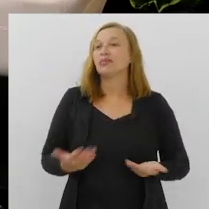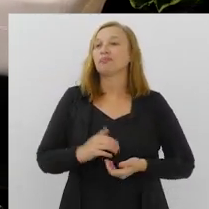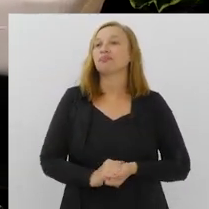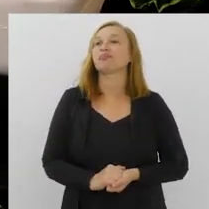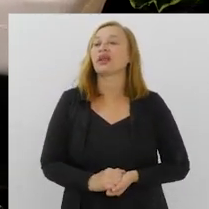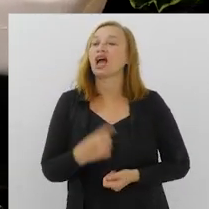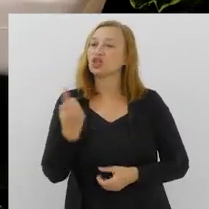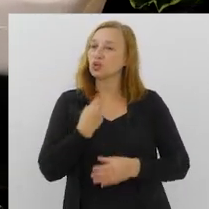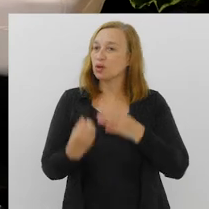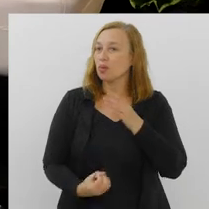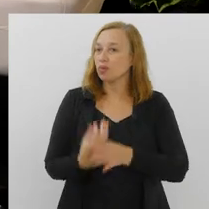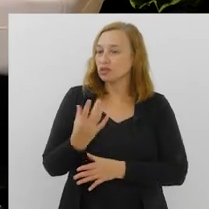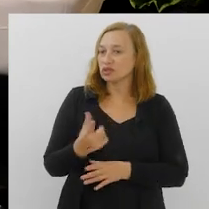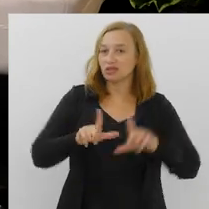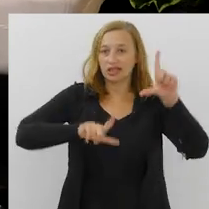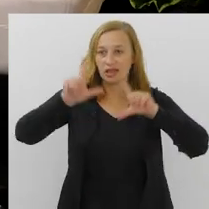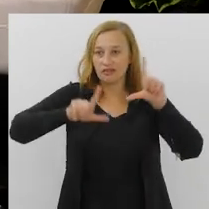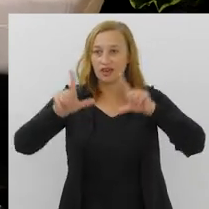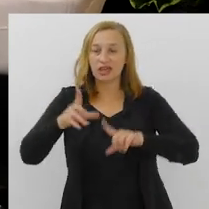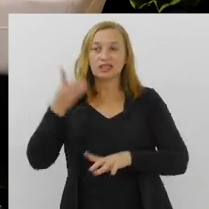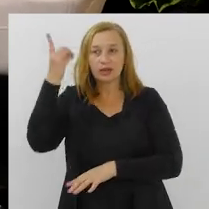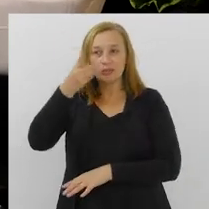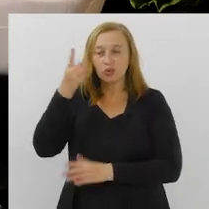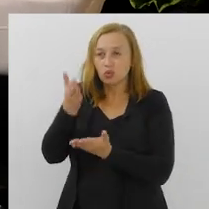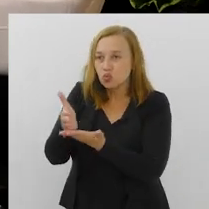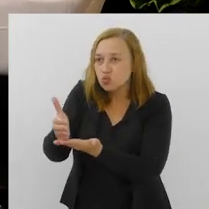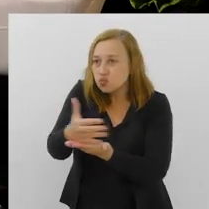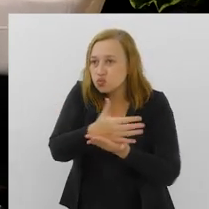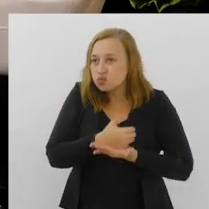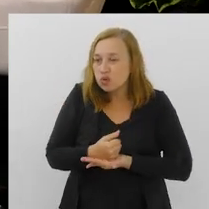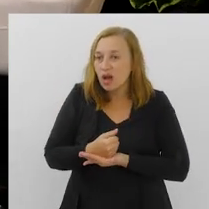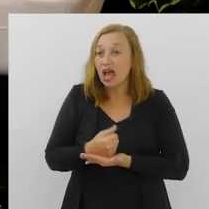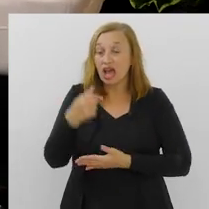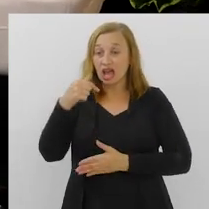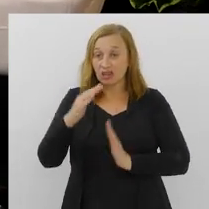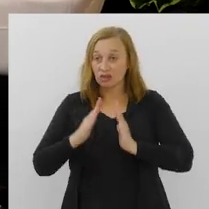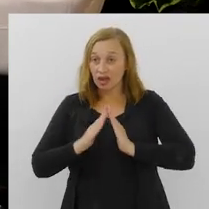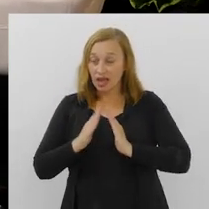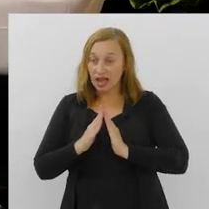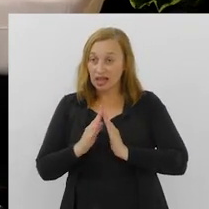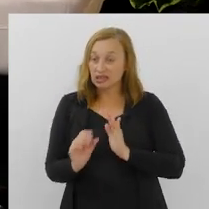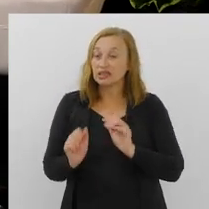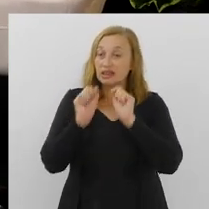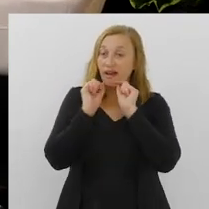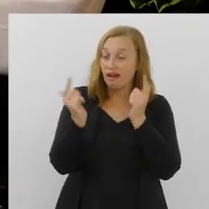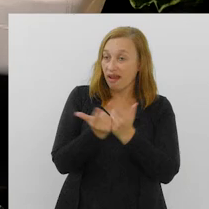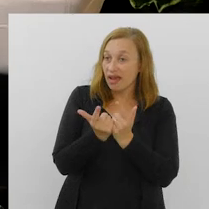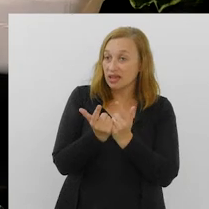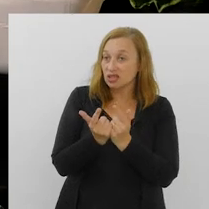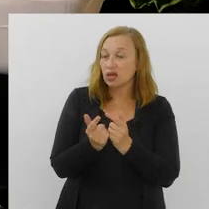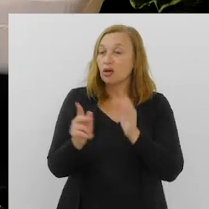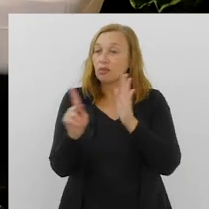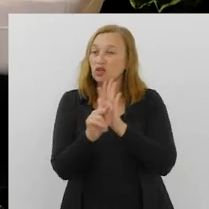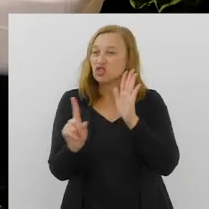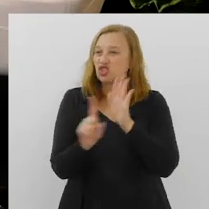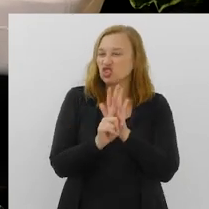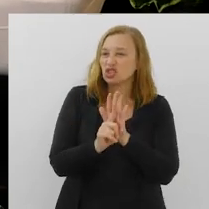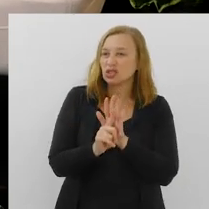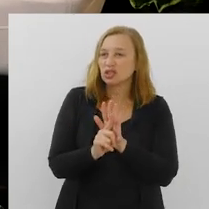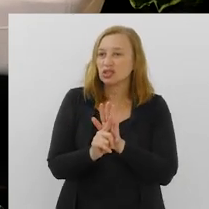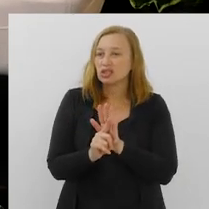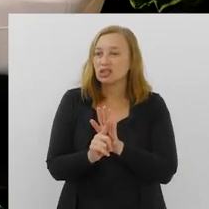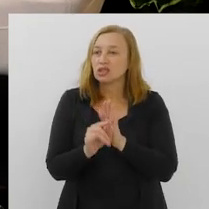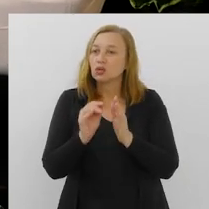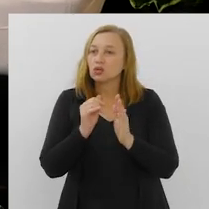mercado de trabalho. E aí a nossa produção apurou, deputado, que tramita aqui na nossa casa parlamentar, na LERJ,